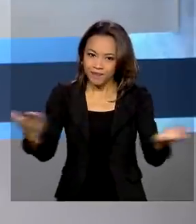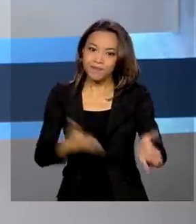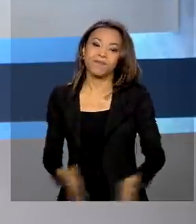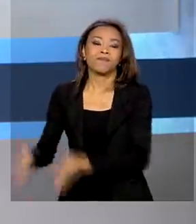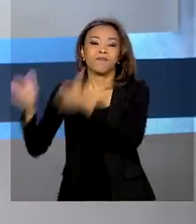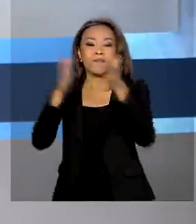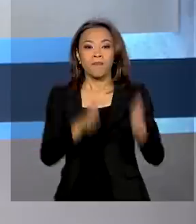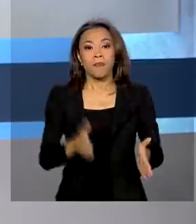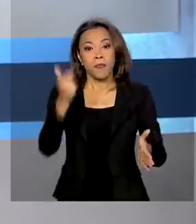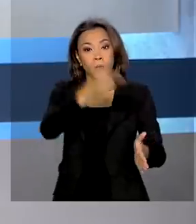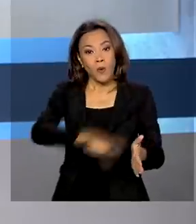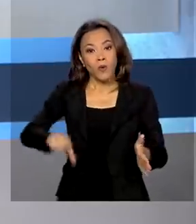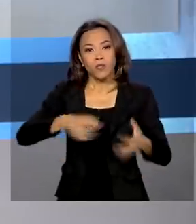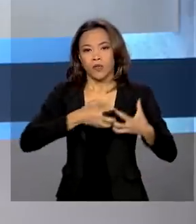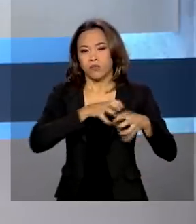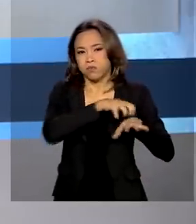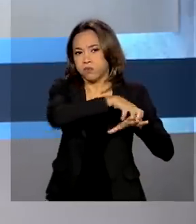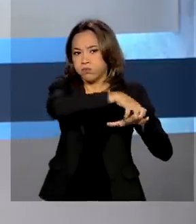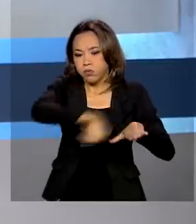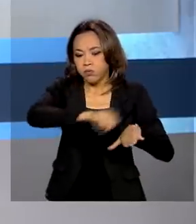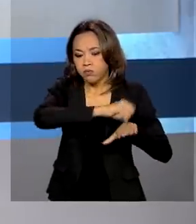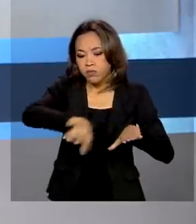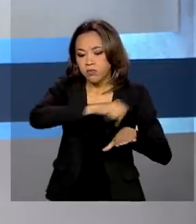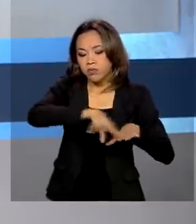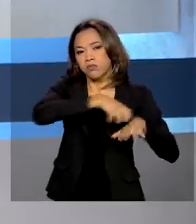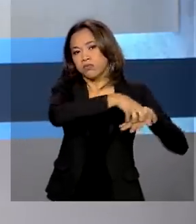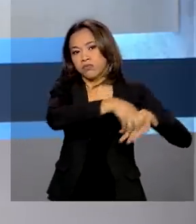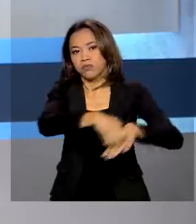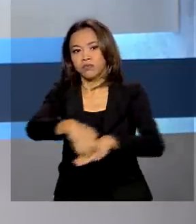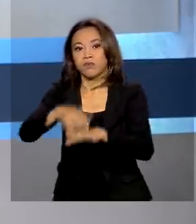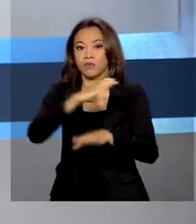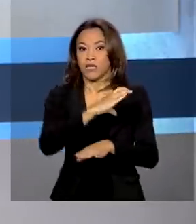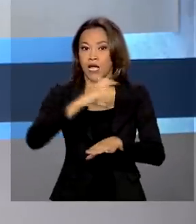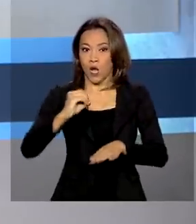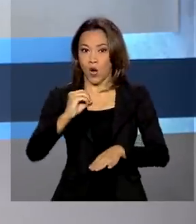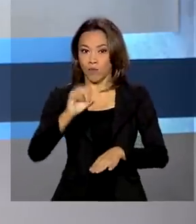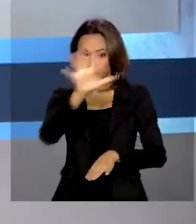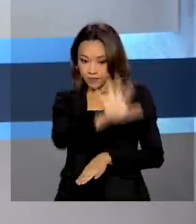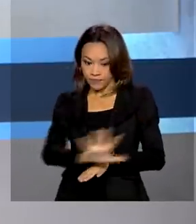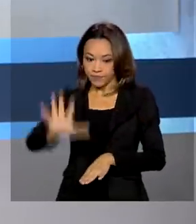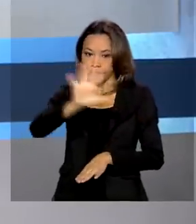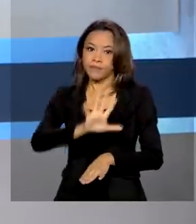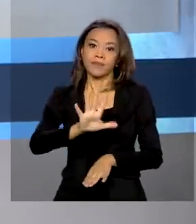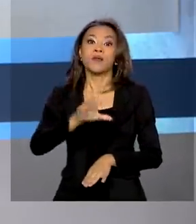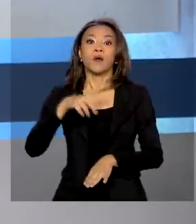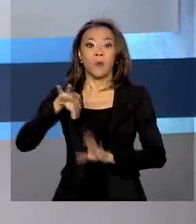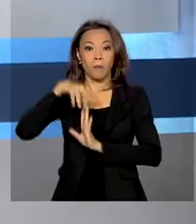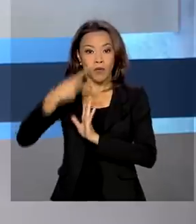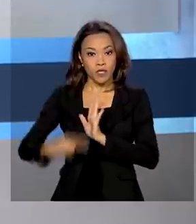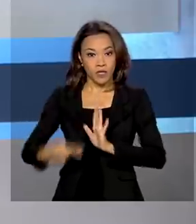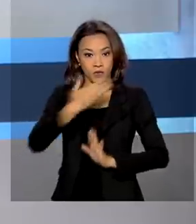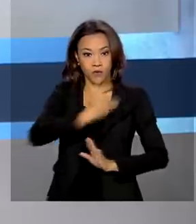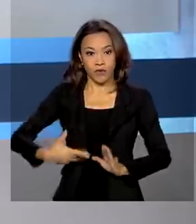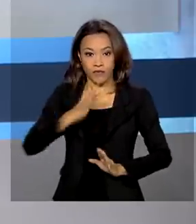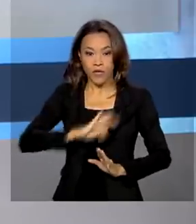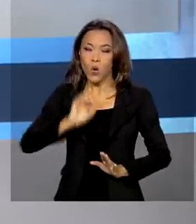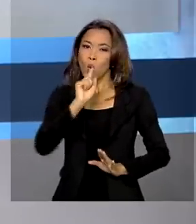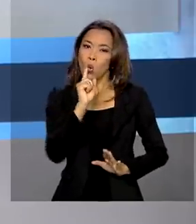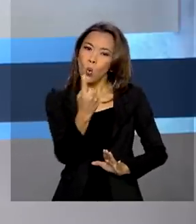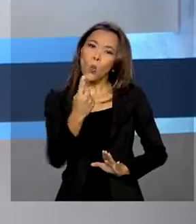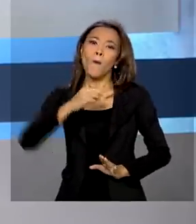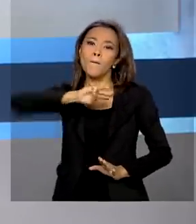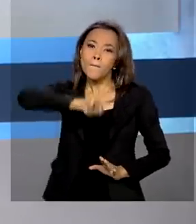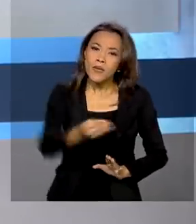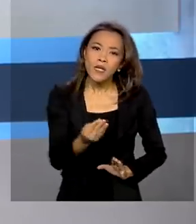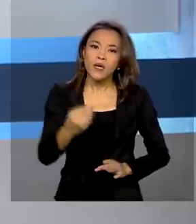alternativa para o escoamento da produção do Centro-Oeste. Um projeto do governo federal permite a retirada de um milhão de toneladas de gás